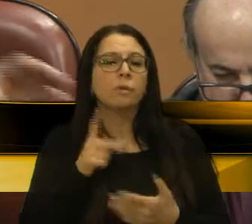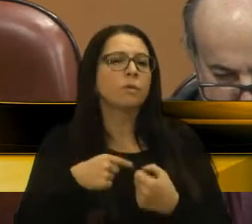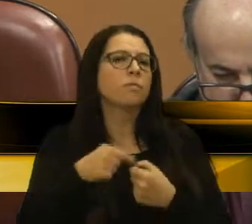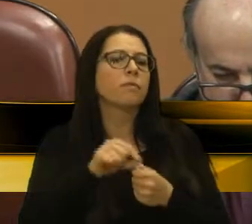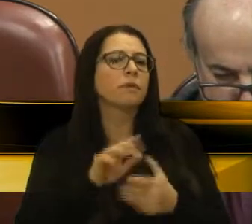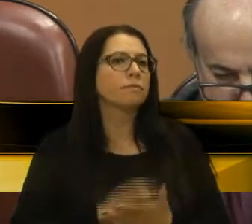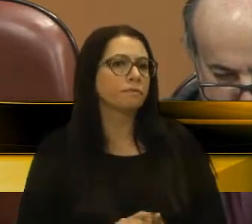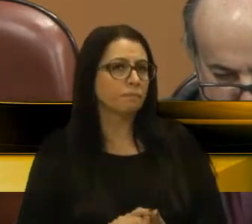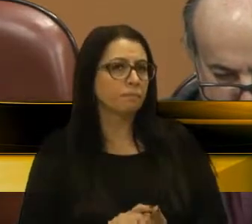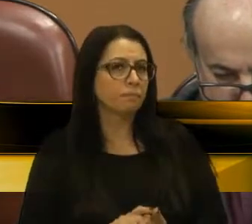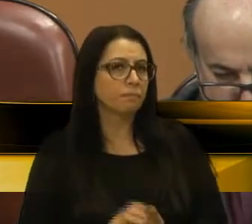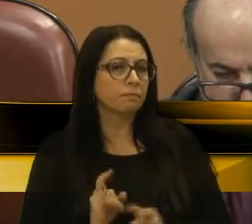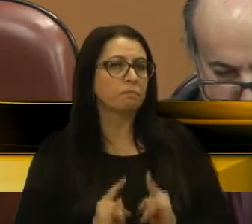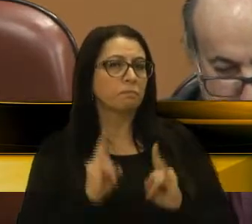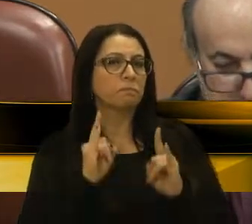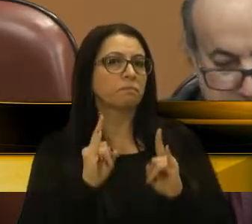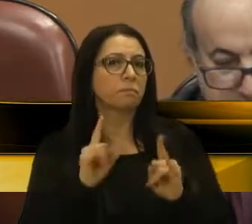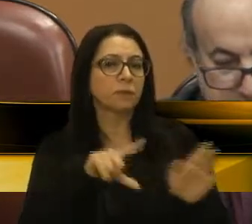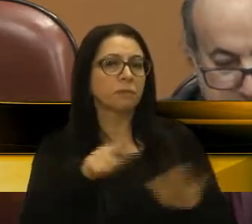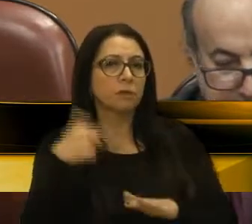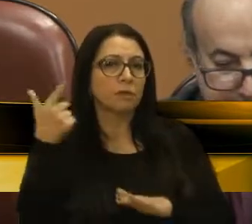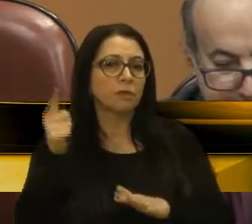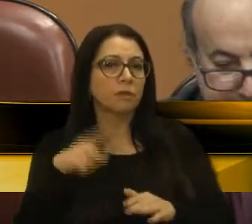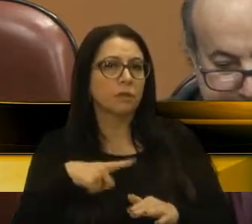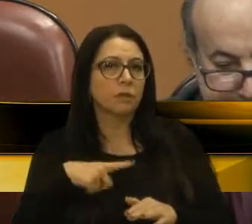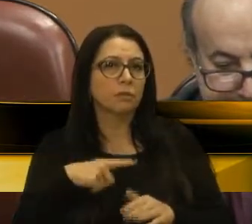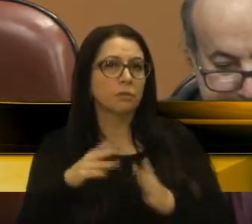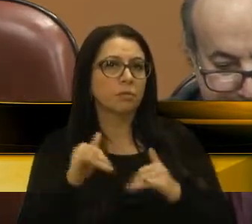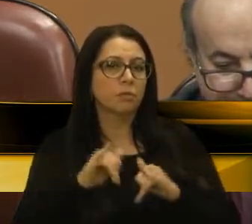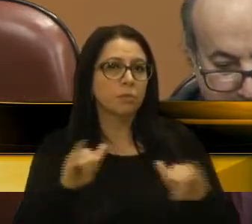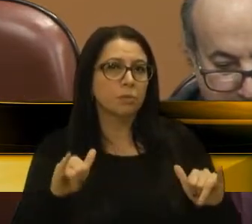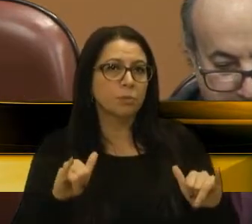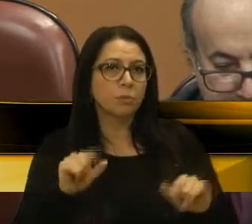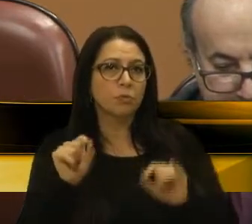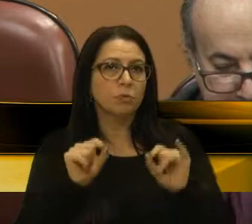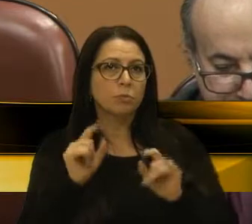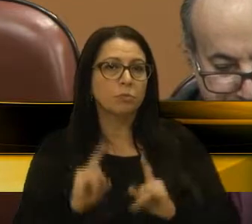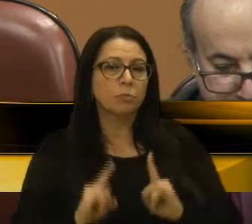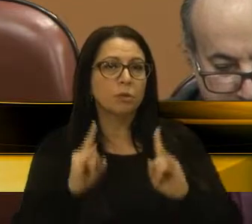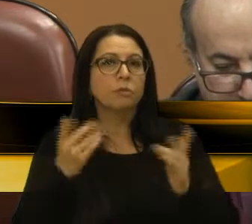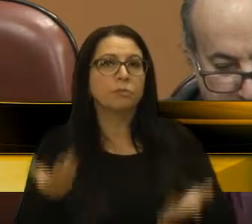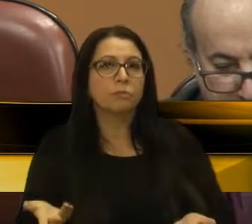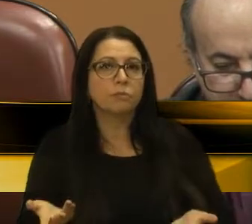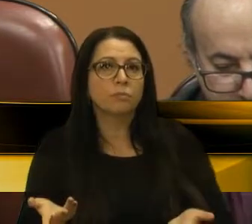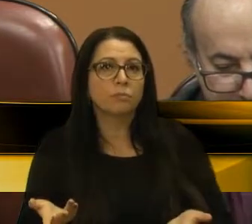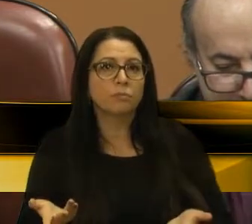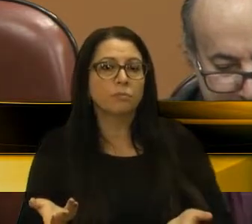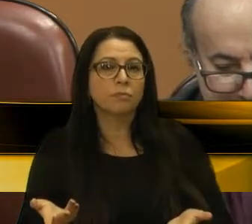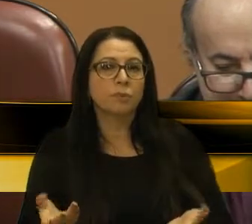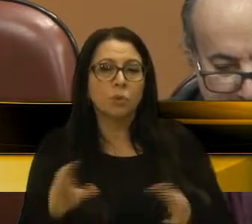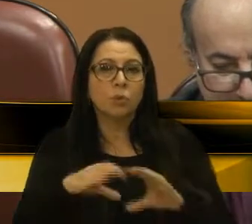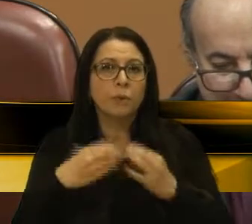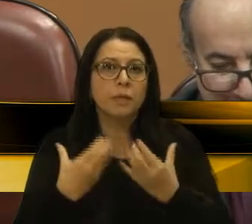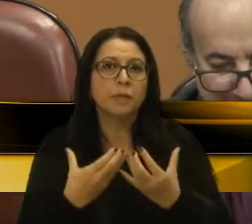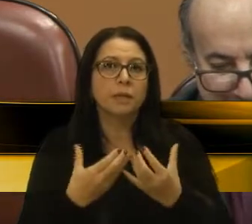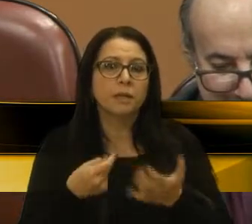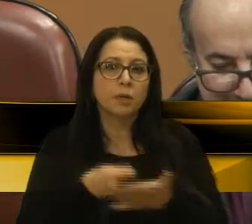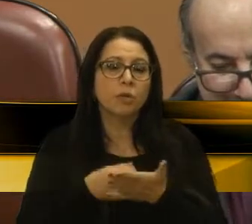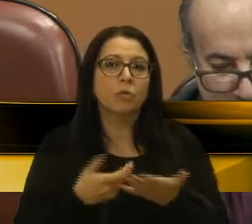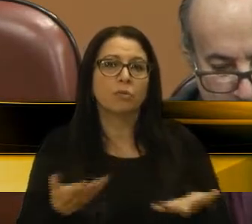fazer com aquele prédio? Porque a semana que vem estarei aqui com o pedido de informação sobre aquele prédio. O que a comunidade nos cobra.